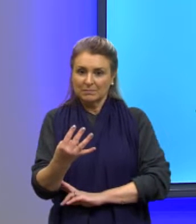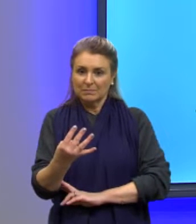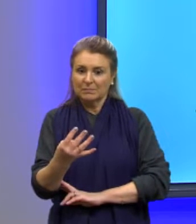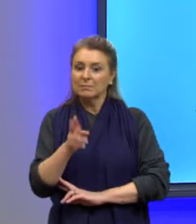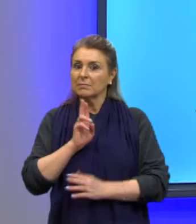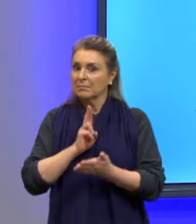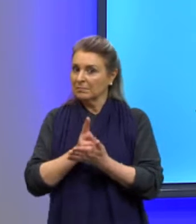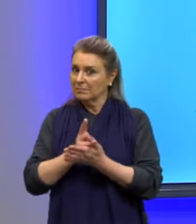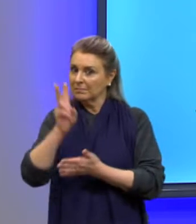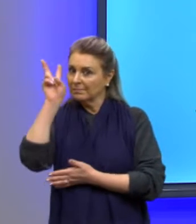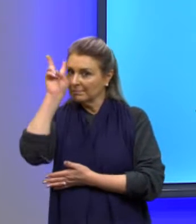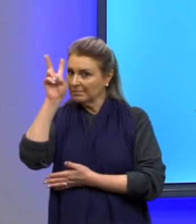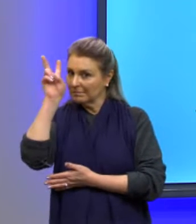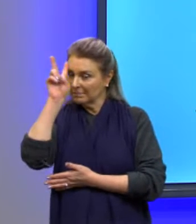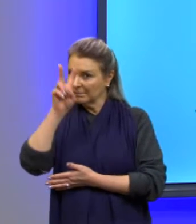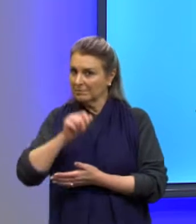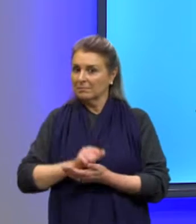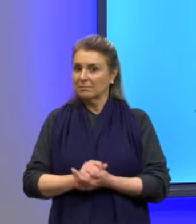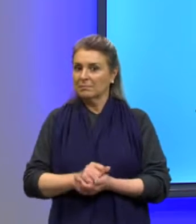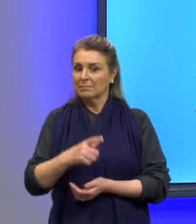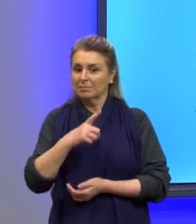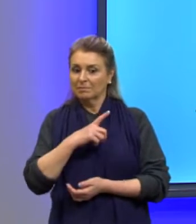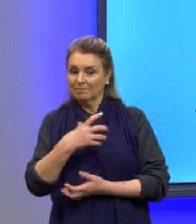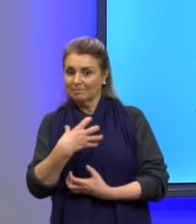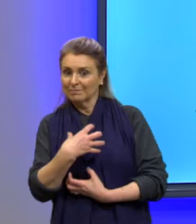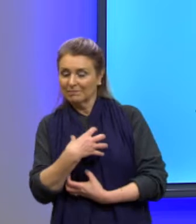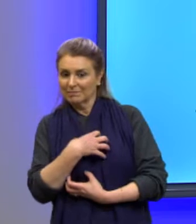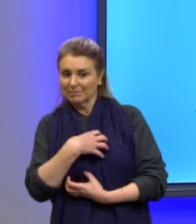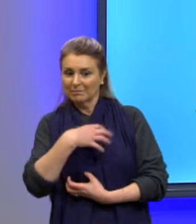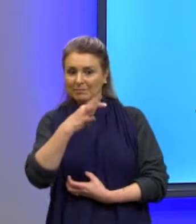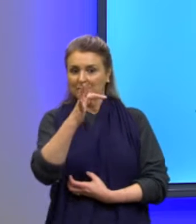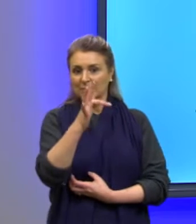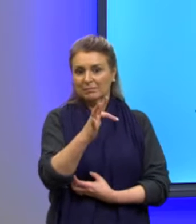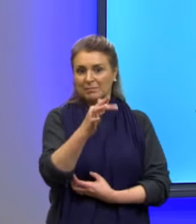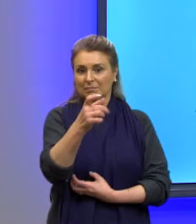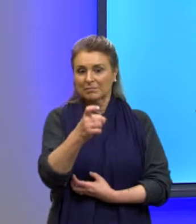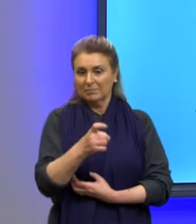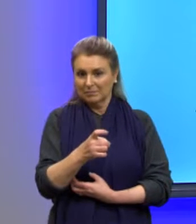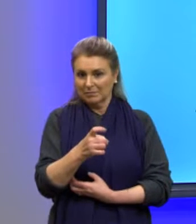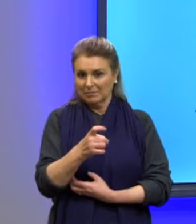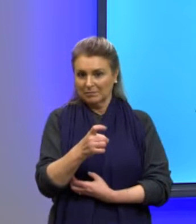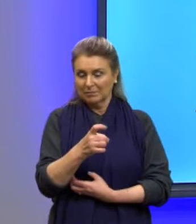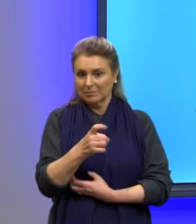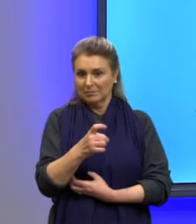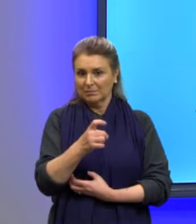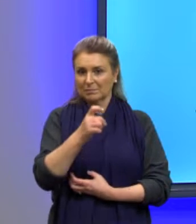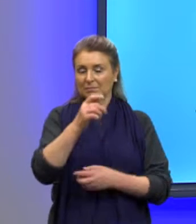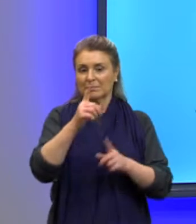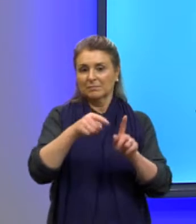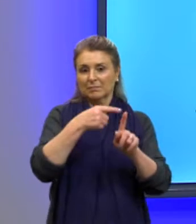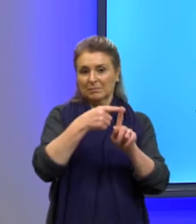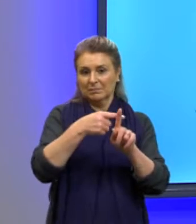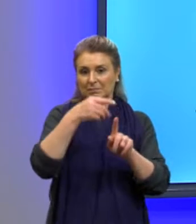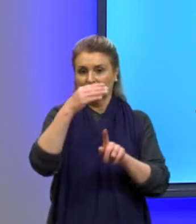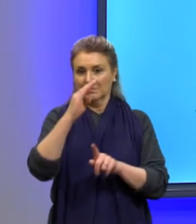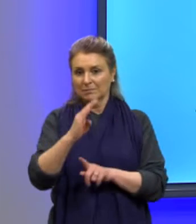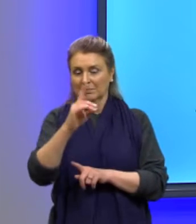lembrando que ela tem esse formato, que é o F de X igual a AX ao quadrado mais BX mais C.